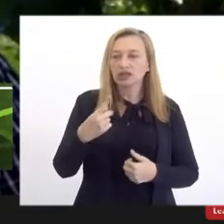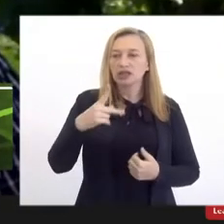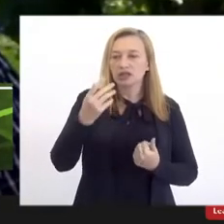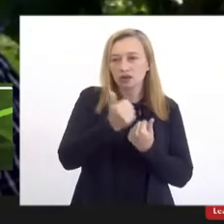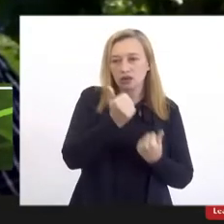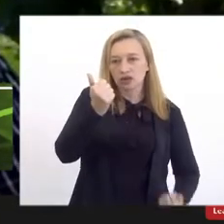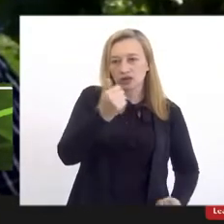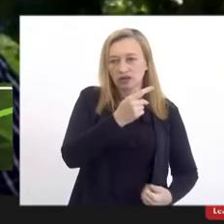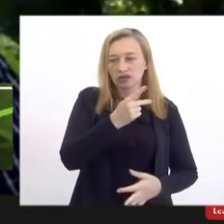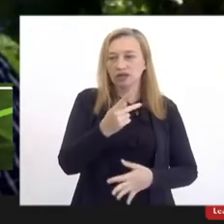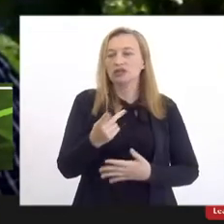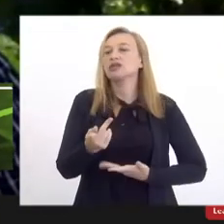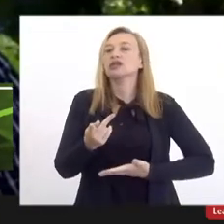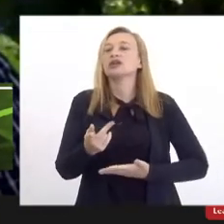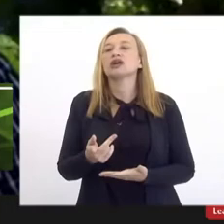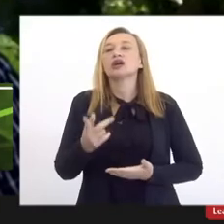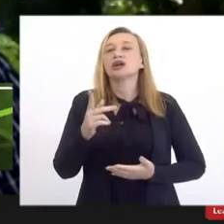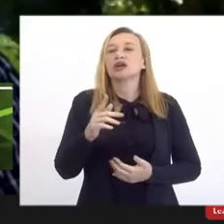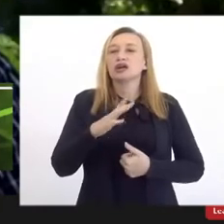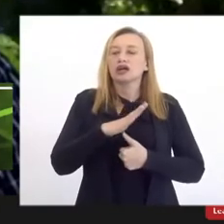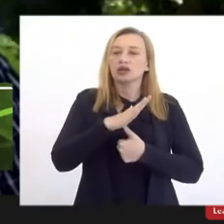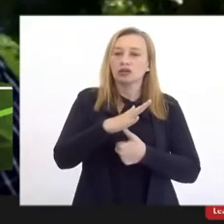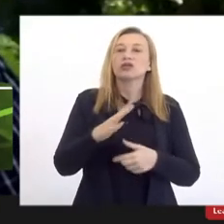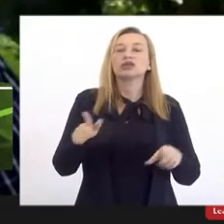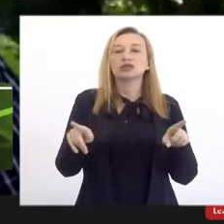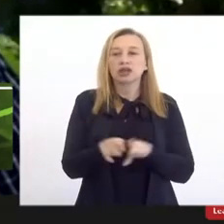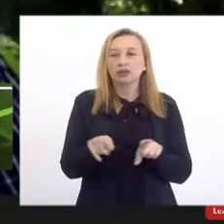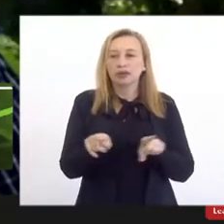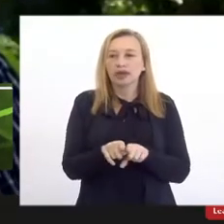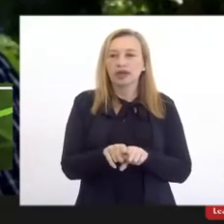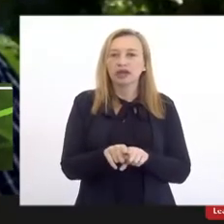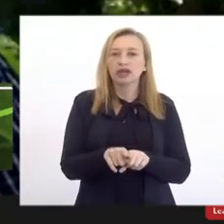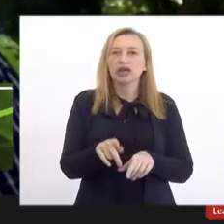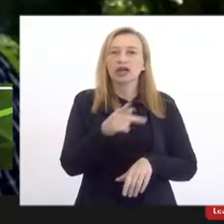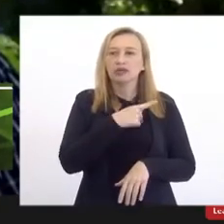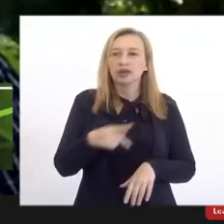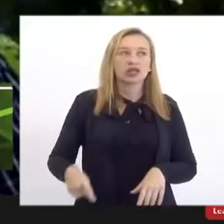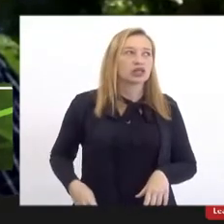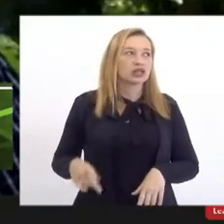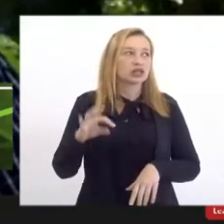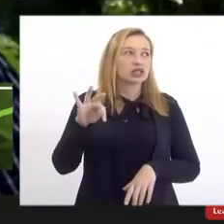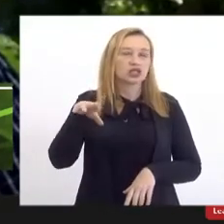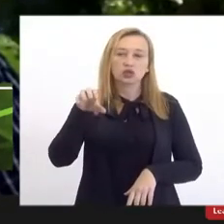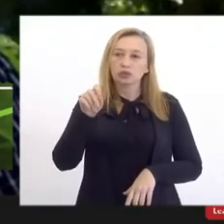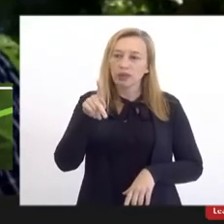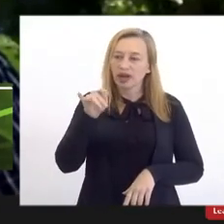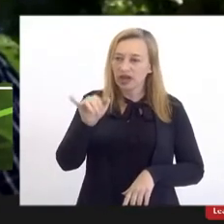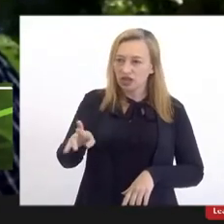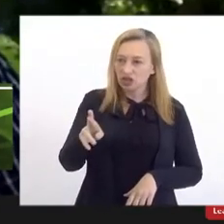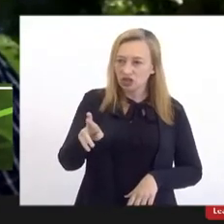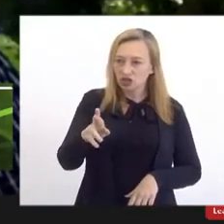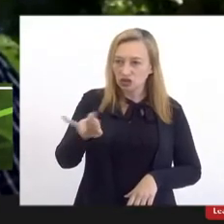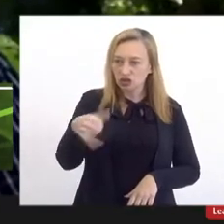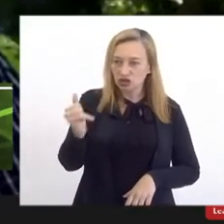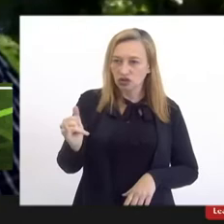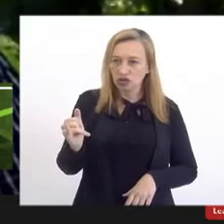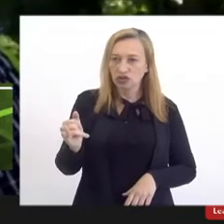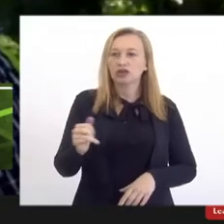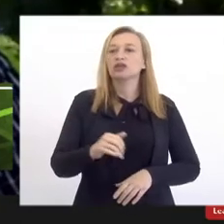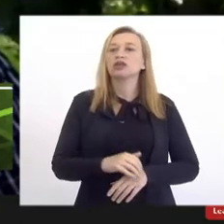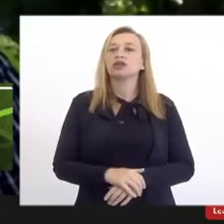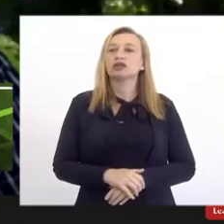-reitor, Darío Beto Meopomuceno. Também deixar um cumprimento para a presidente da Sintoperge, Acácia Gonçalves, e para o presidente da